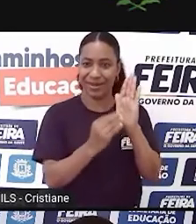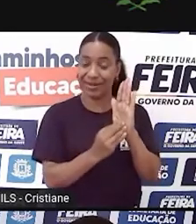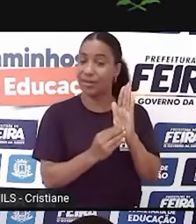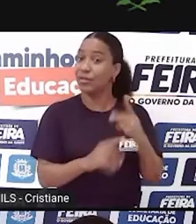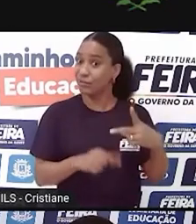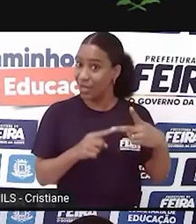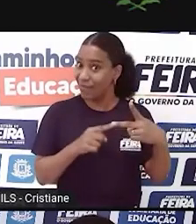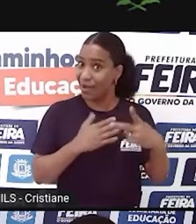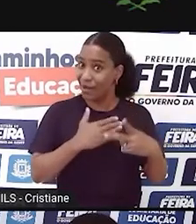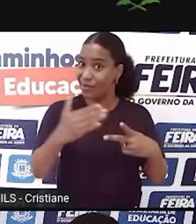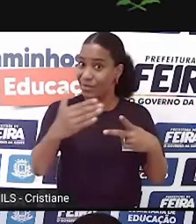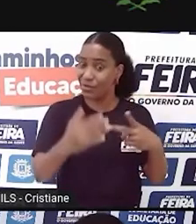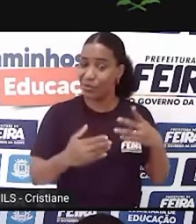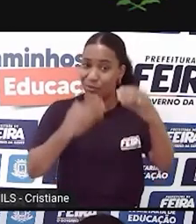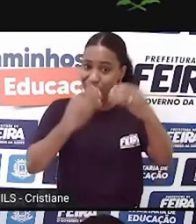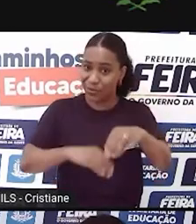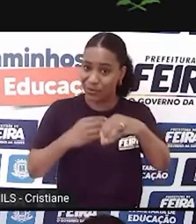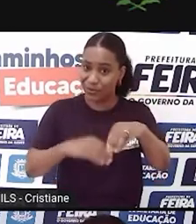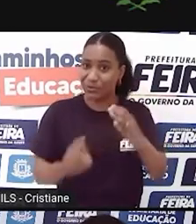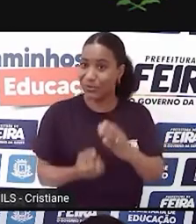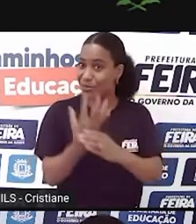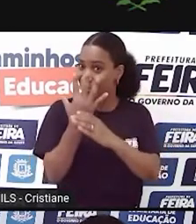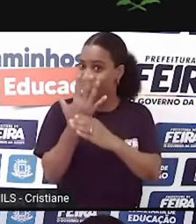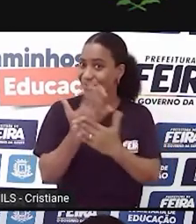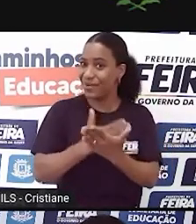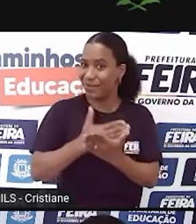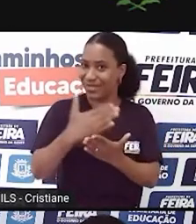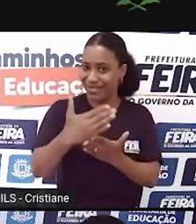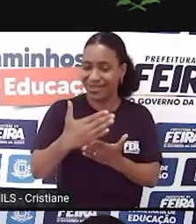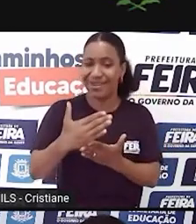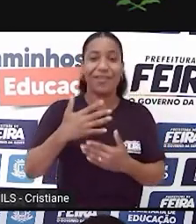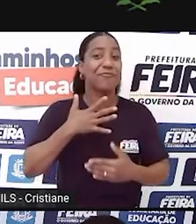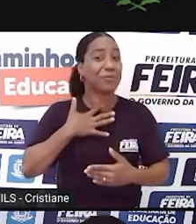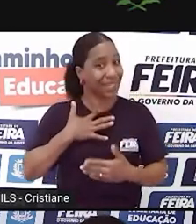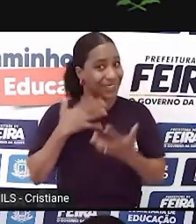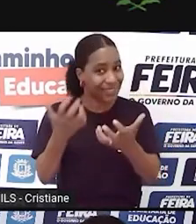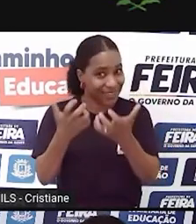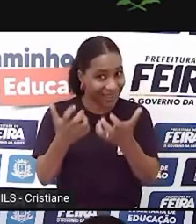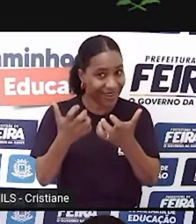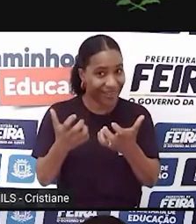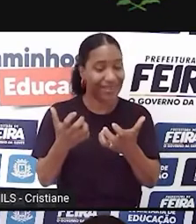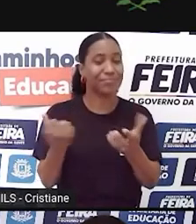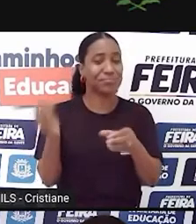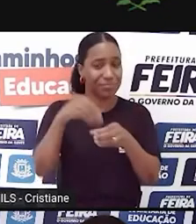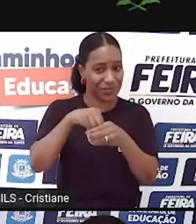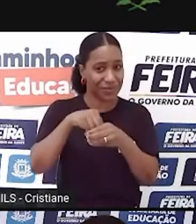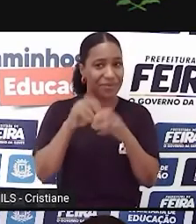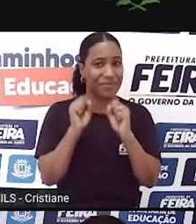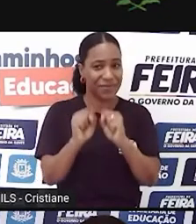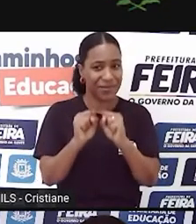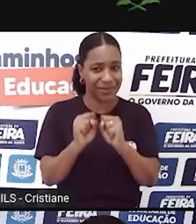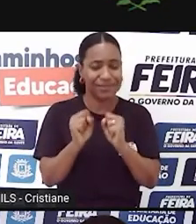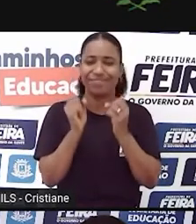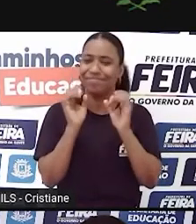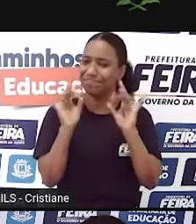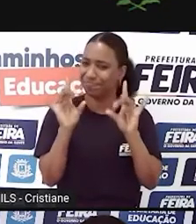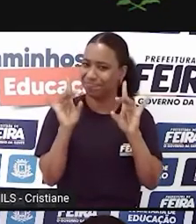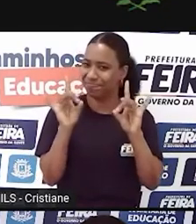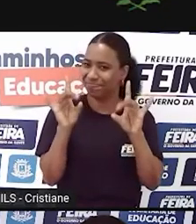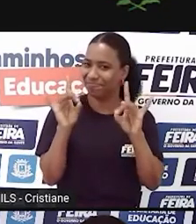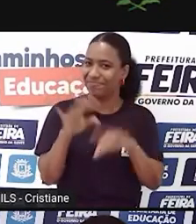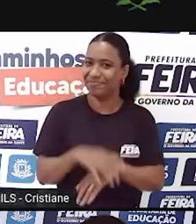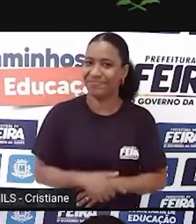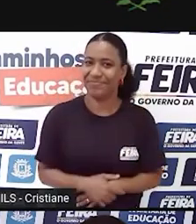tá? Depois eu passo mais informações para vocês, quem quiser participar, será uma honra. Agora, em homenagem à